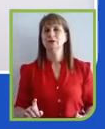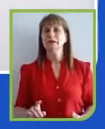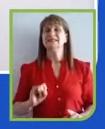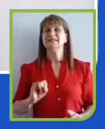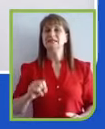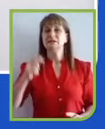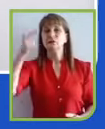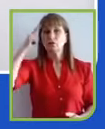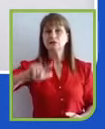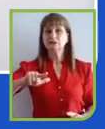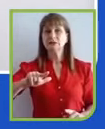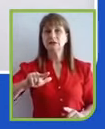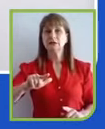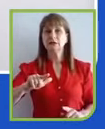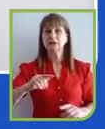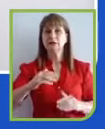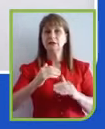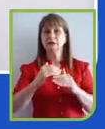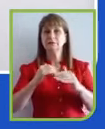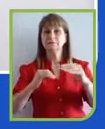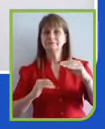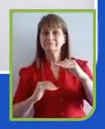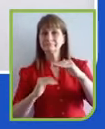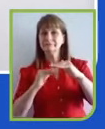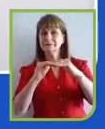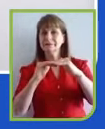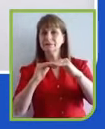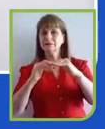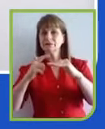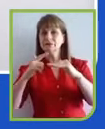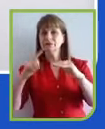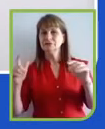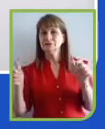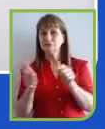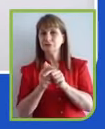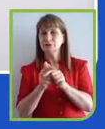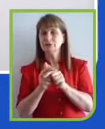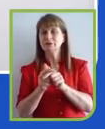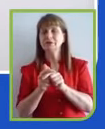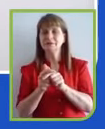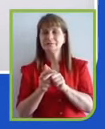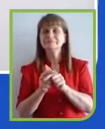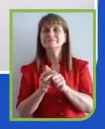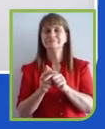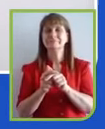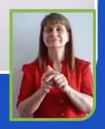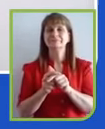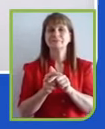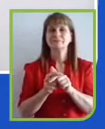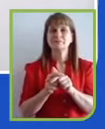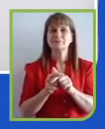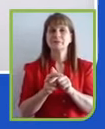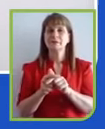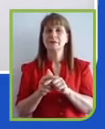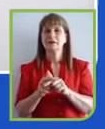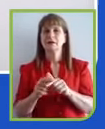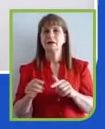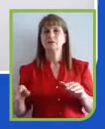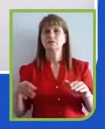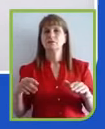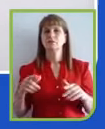da Rede Brasil do Pacto Global, principalmente por meio de um programa de equidade que é prioritário para todos nós.